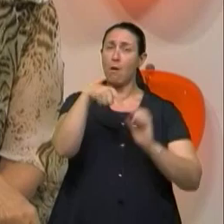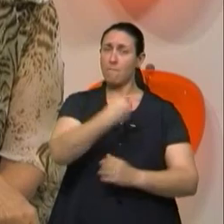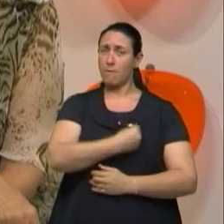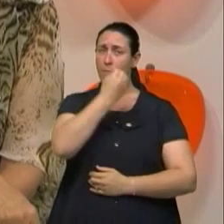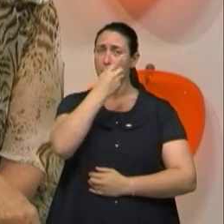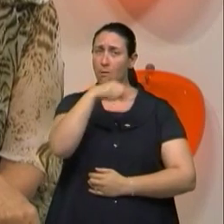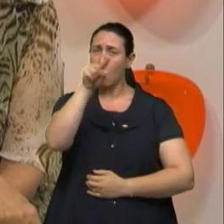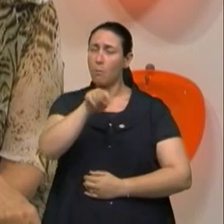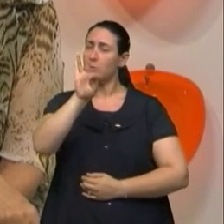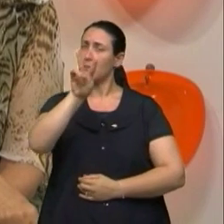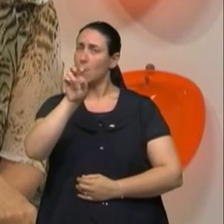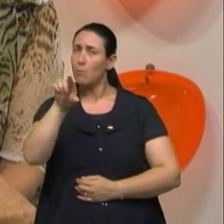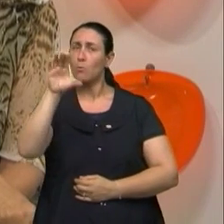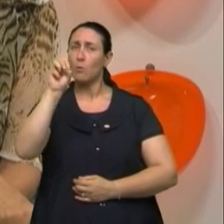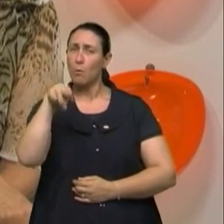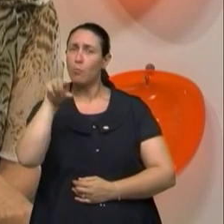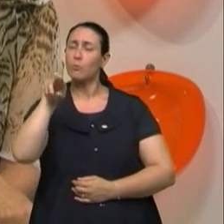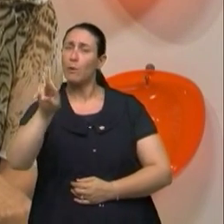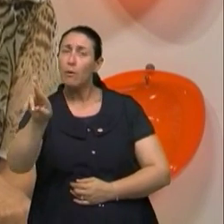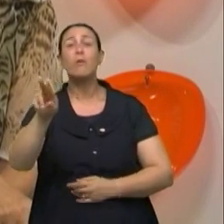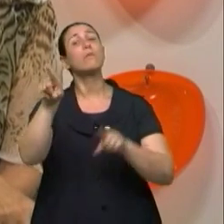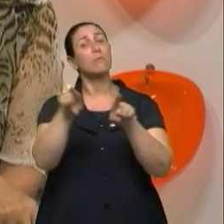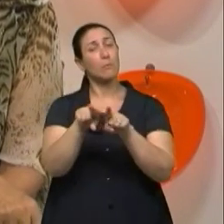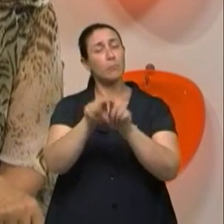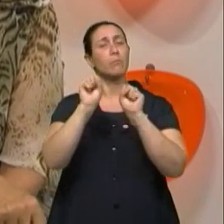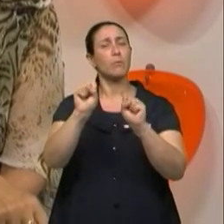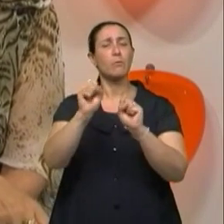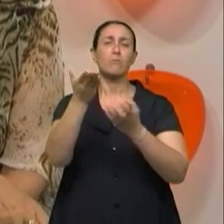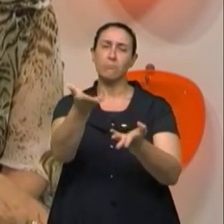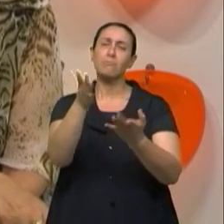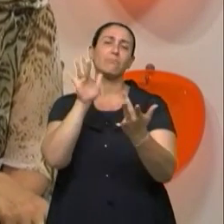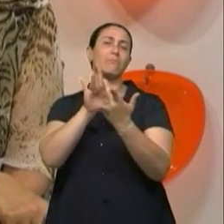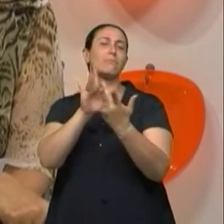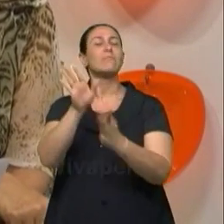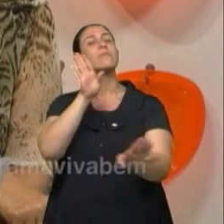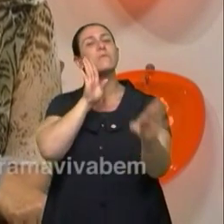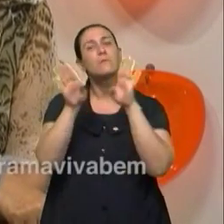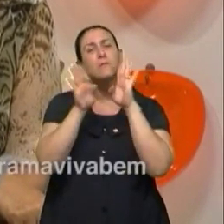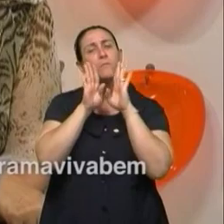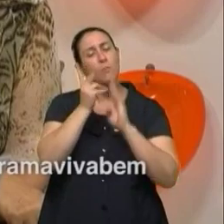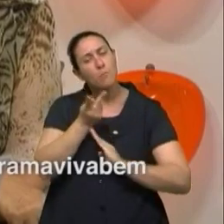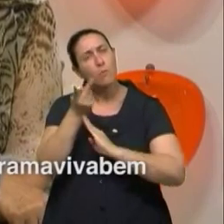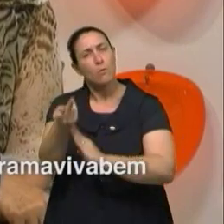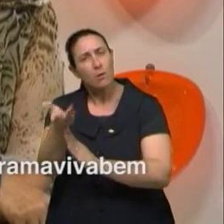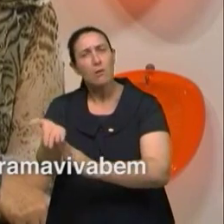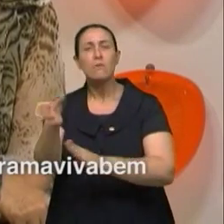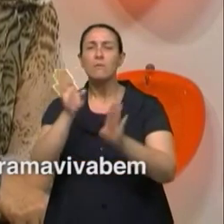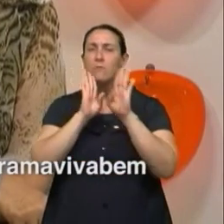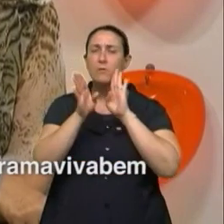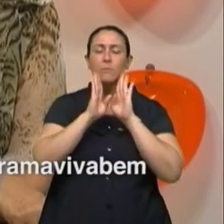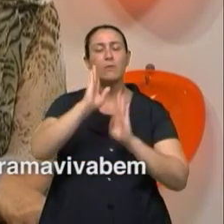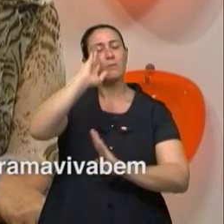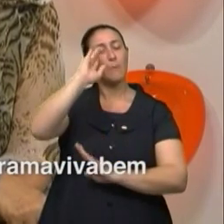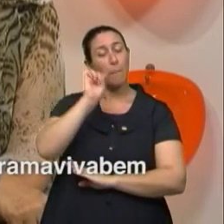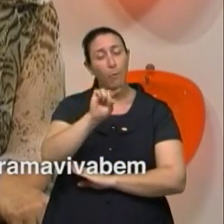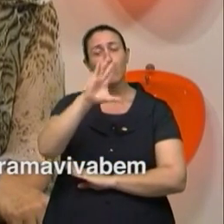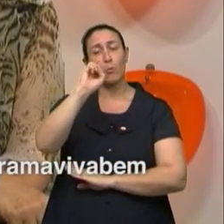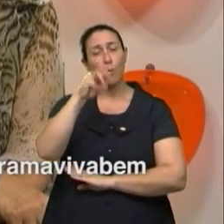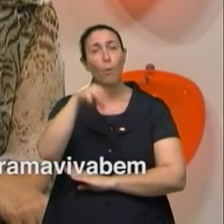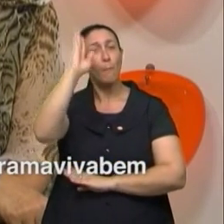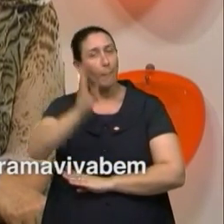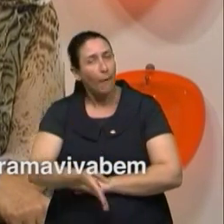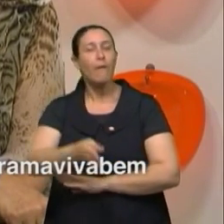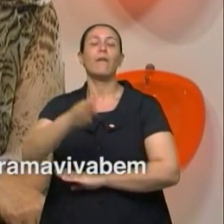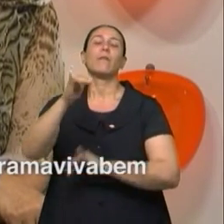.tv.com.br. Mas, claro, também pode nos encontrar lá no facebook.com